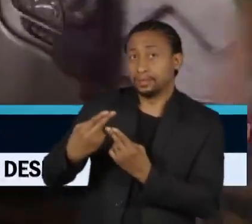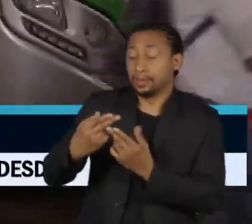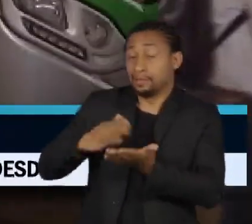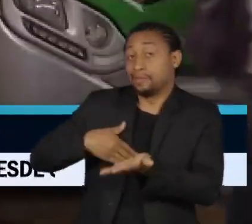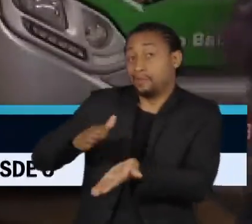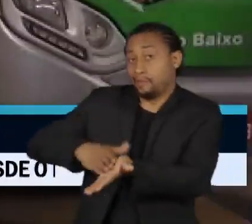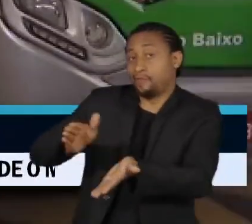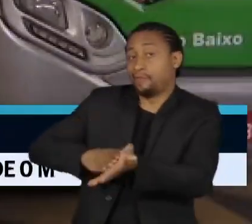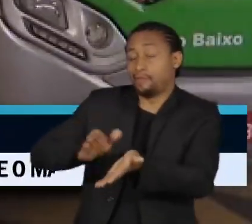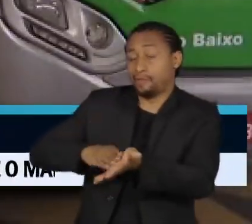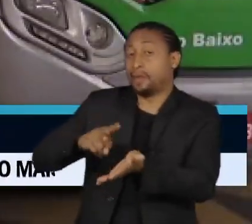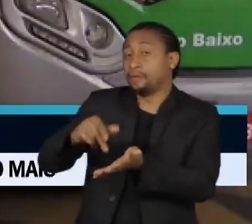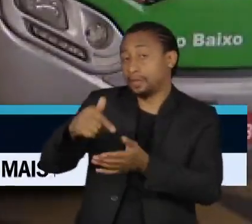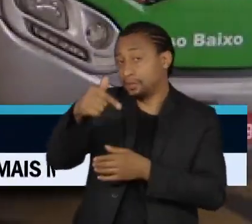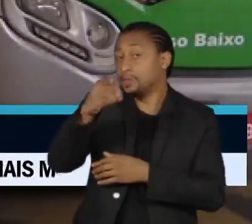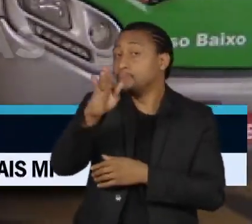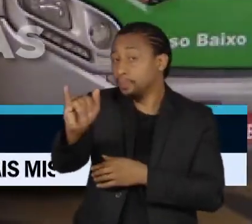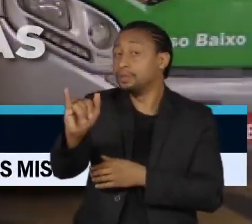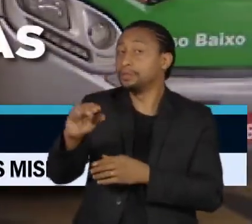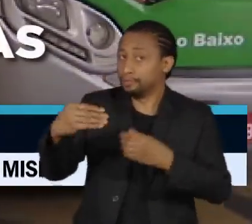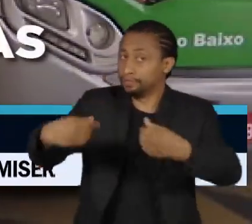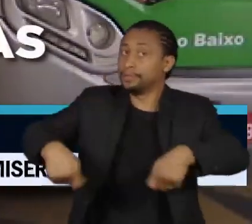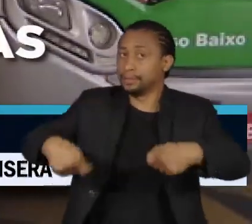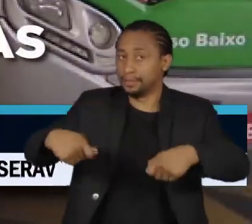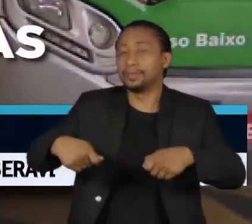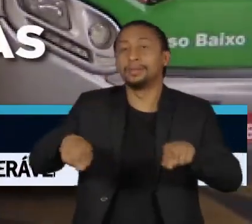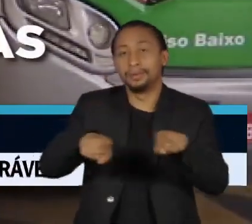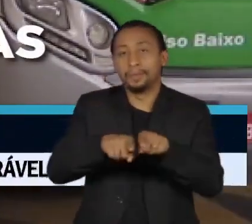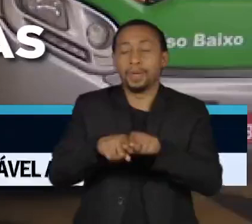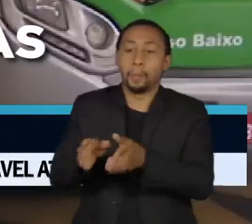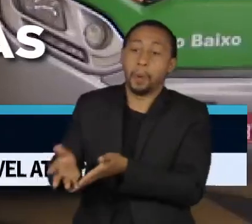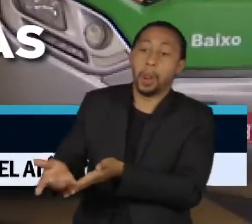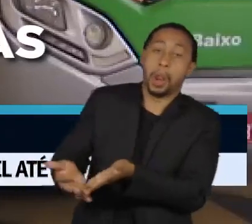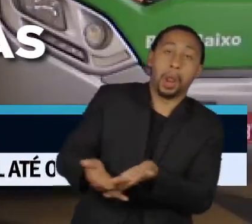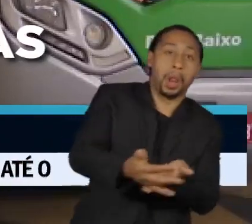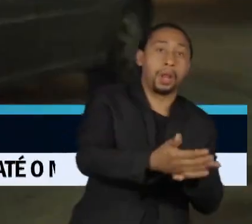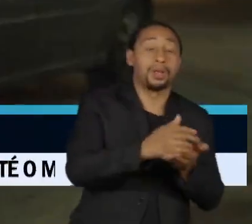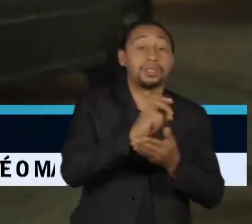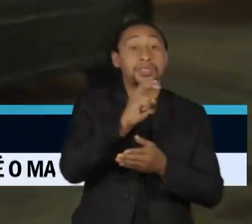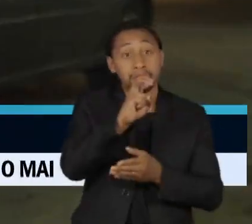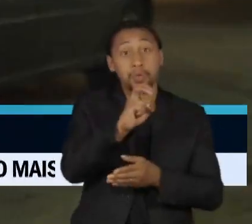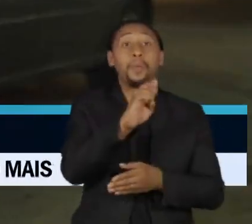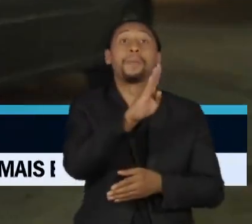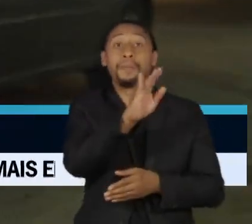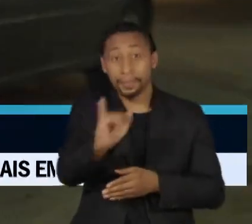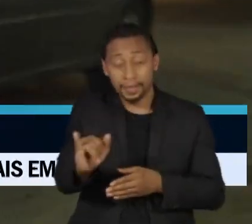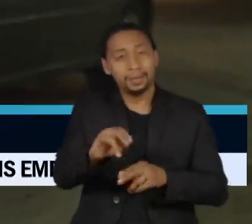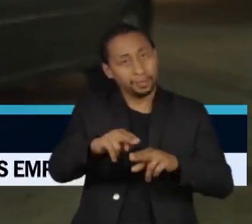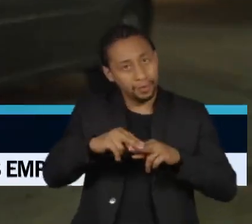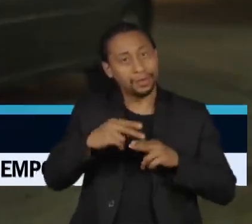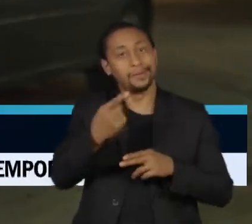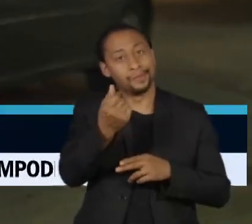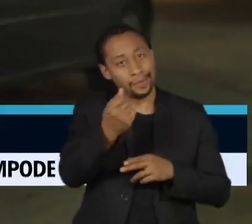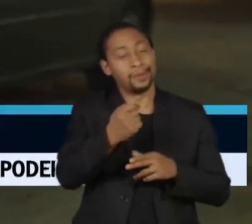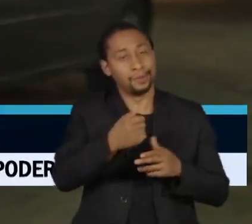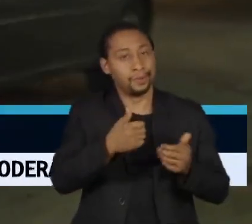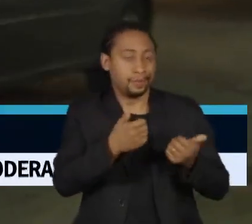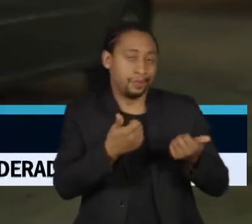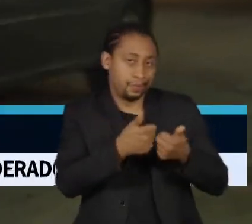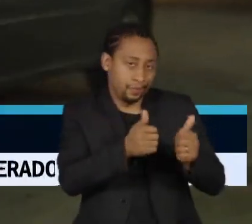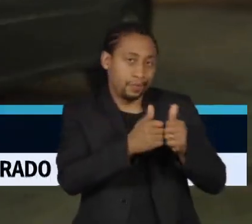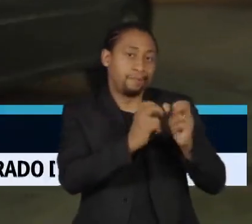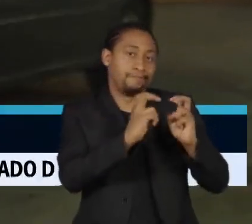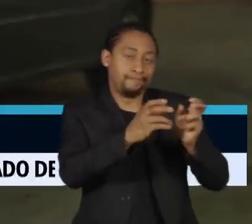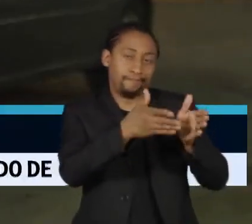usuário. Ao mesmo tempo, deve arrecadar cerca de R 5 bilhões com as tarifas. A discussão sobre o passe livre é antiga.